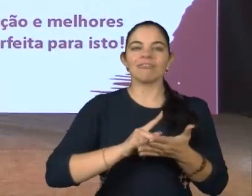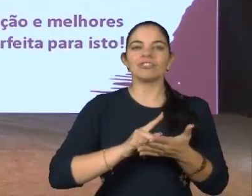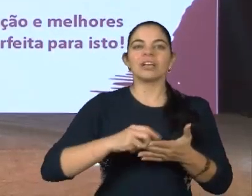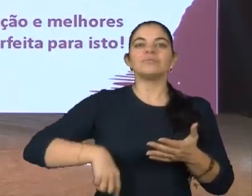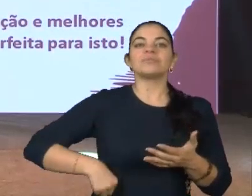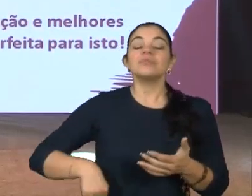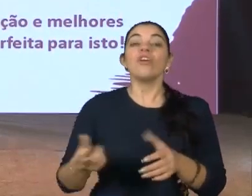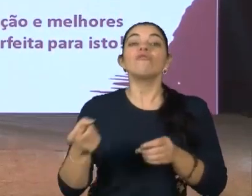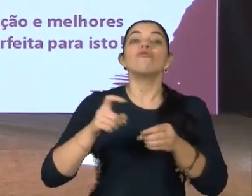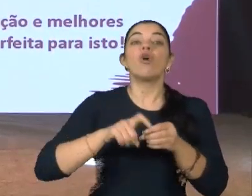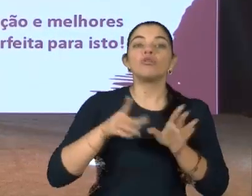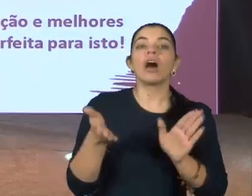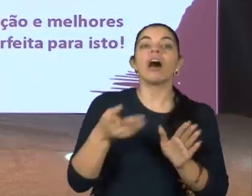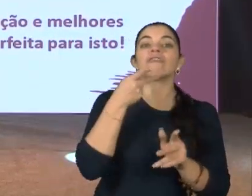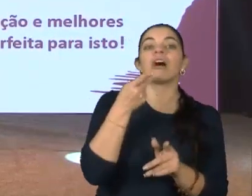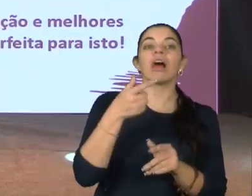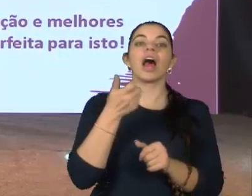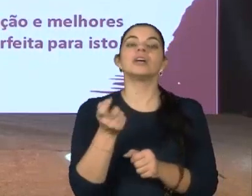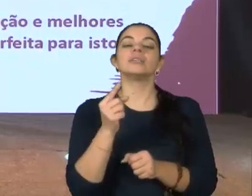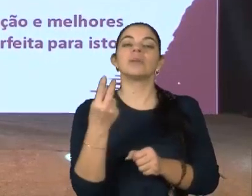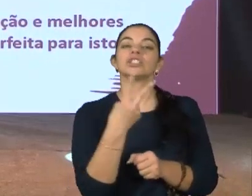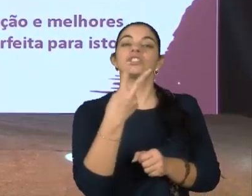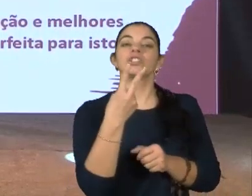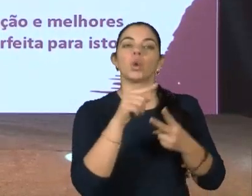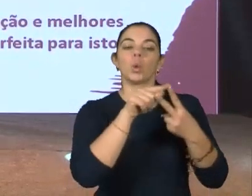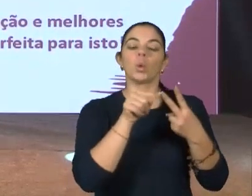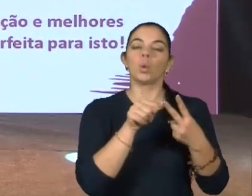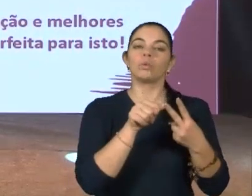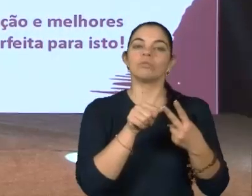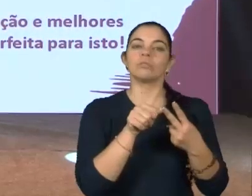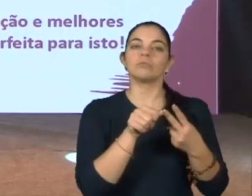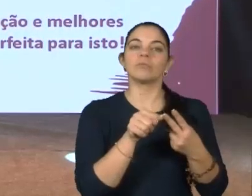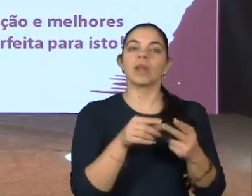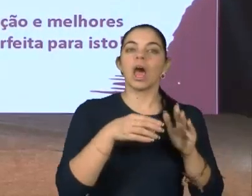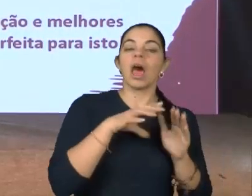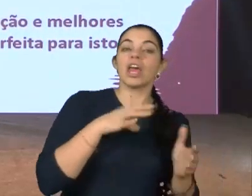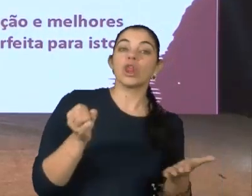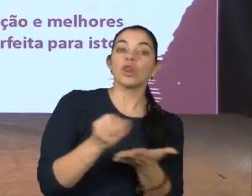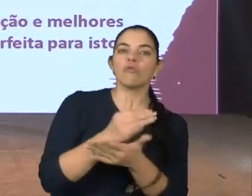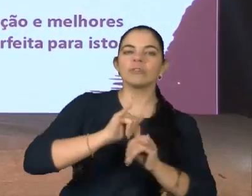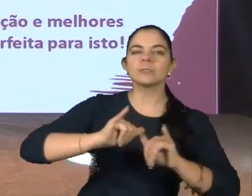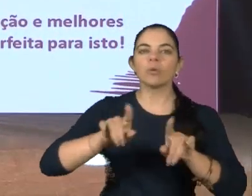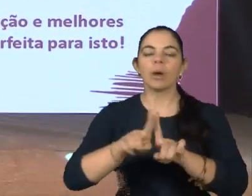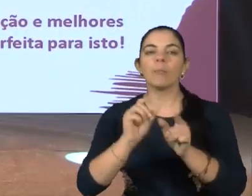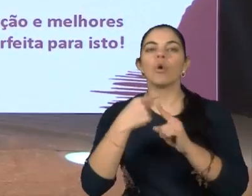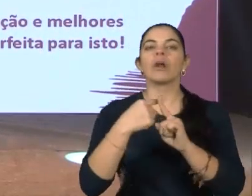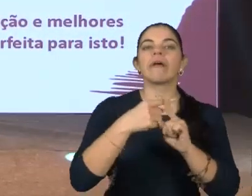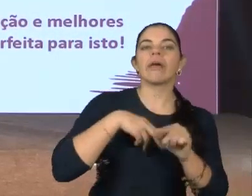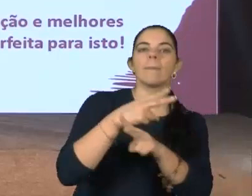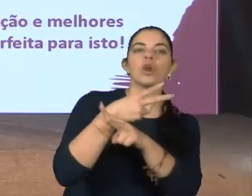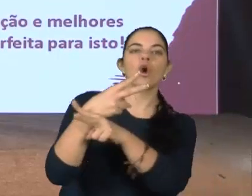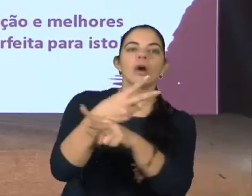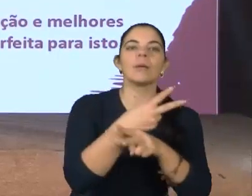venho, eu busco aqui uma segunda definição, dado esse contexto, sobre inovação. Inovação é a busca